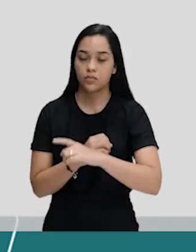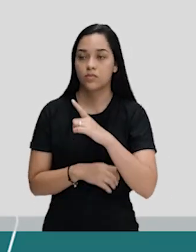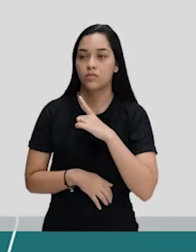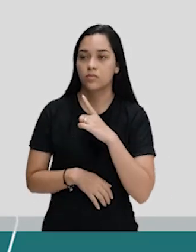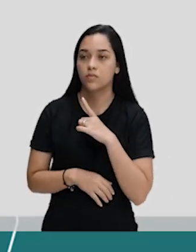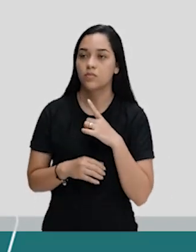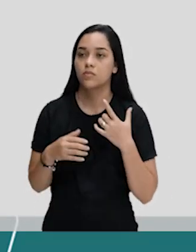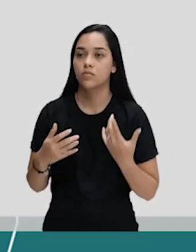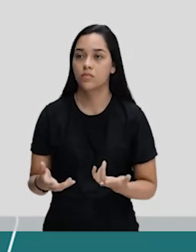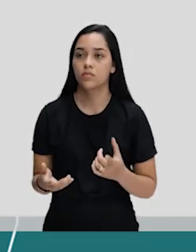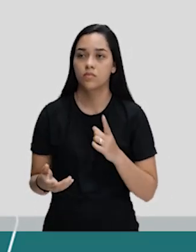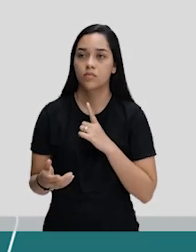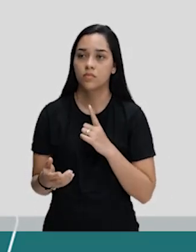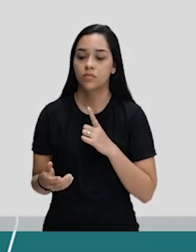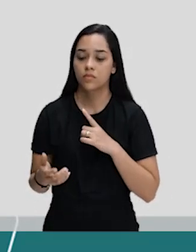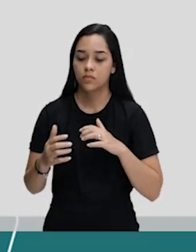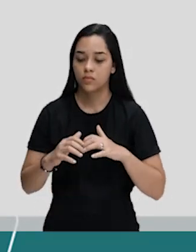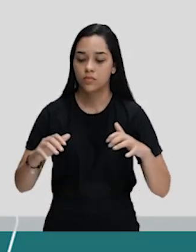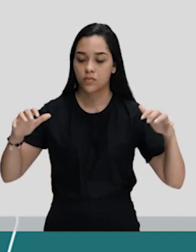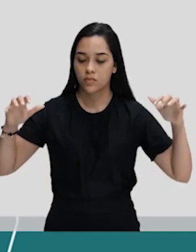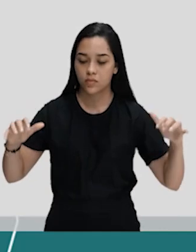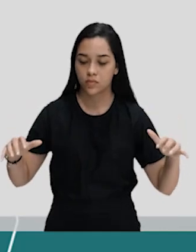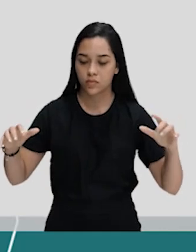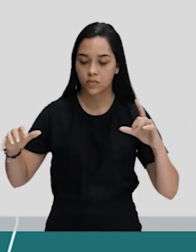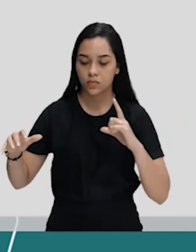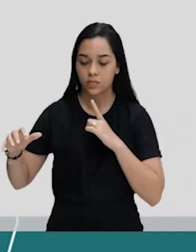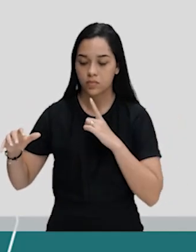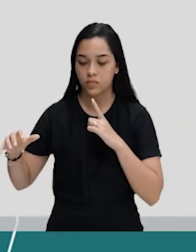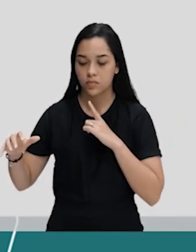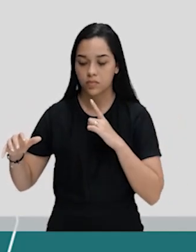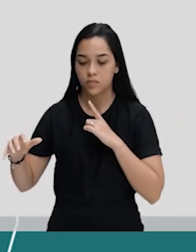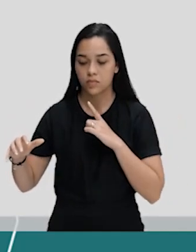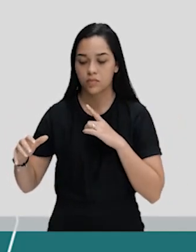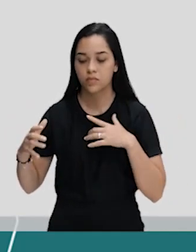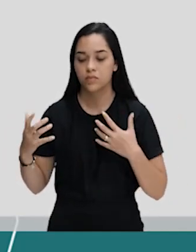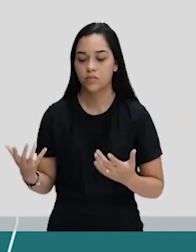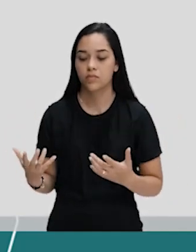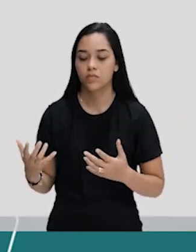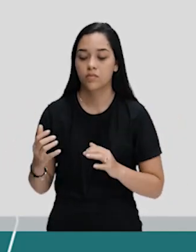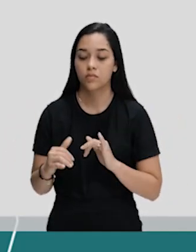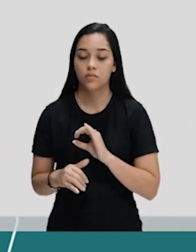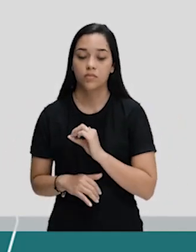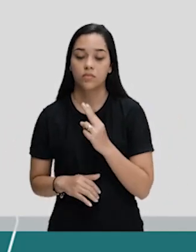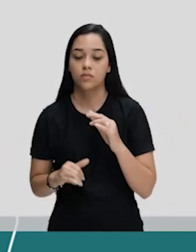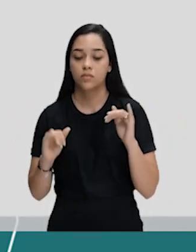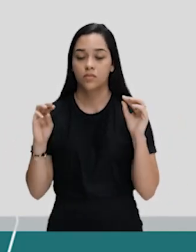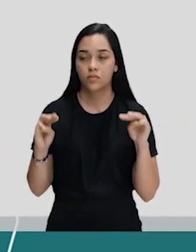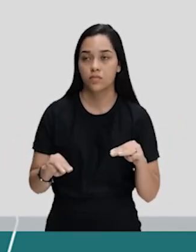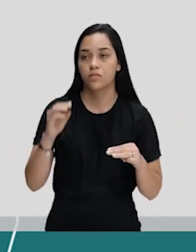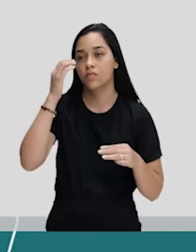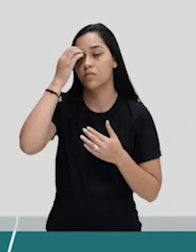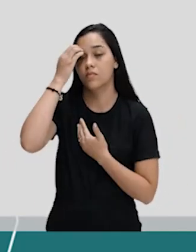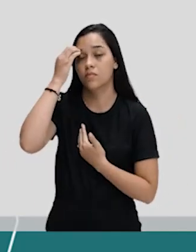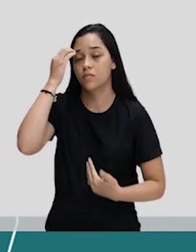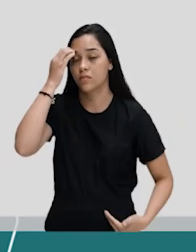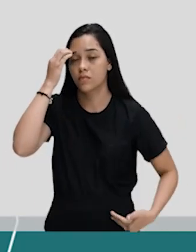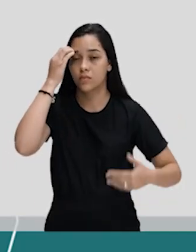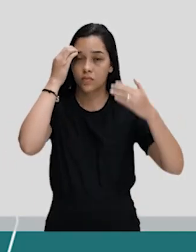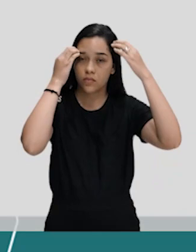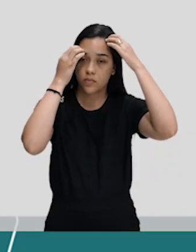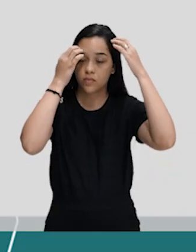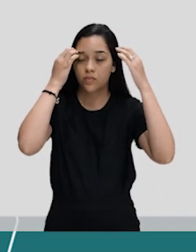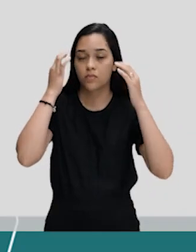a desagregação ou a desarticulação ou o fim do Império da Monarquia Brasileira.